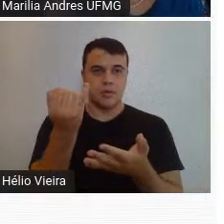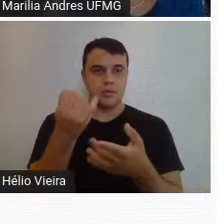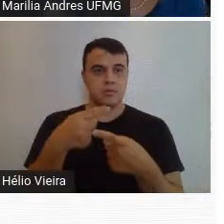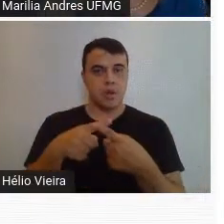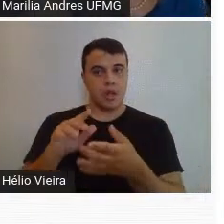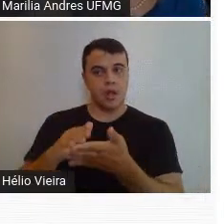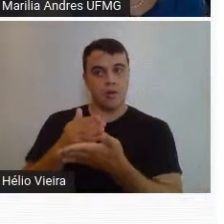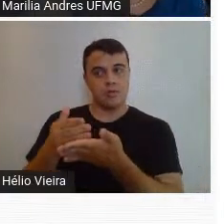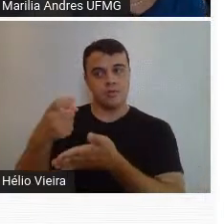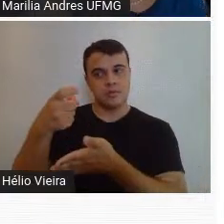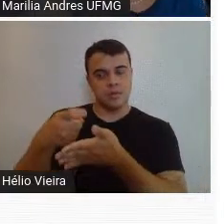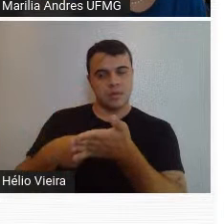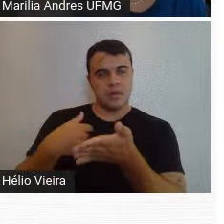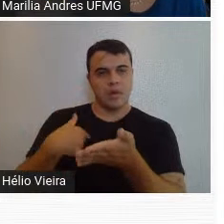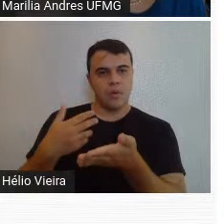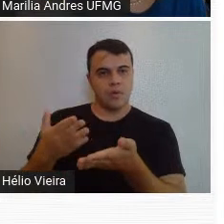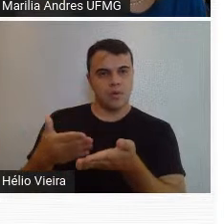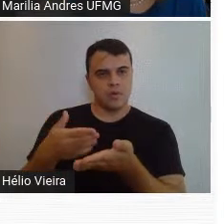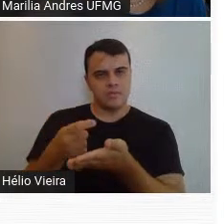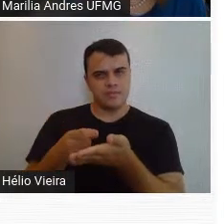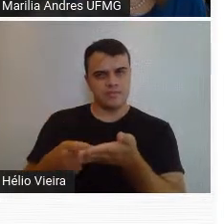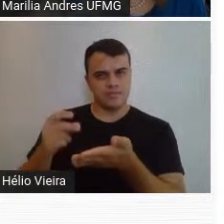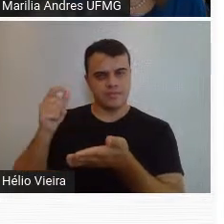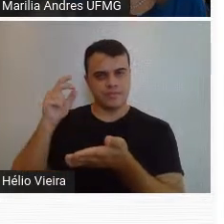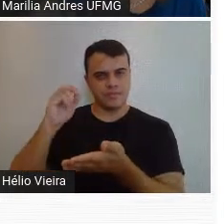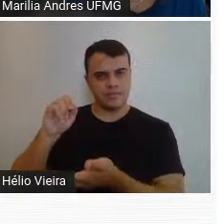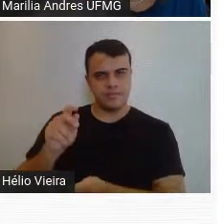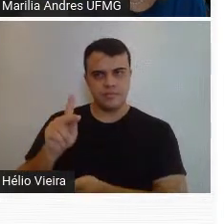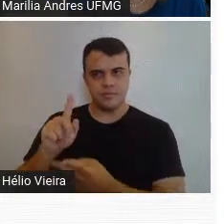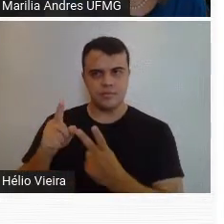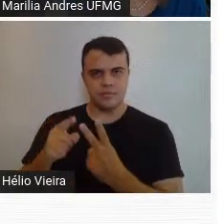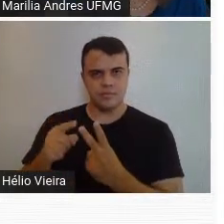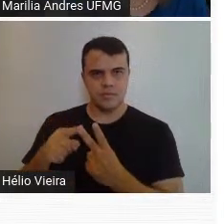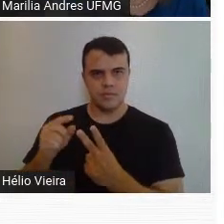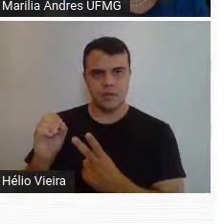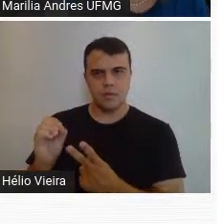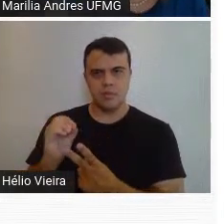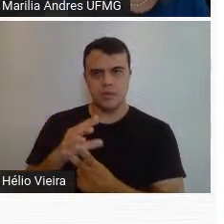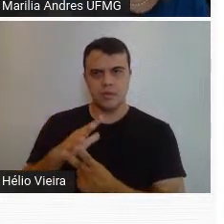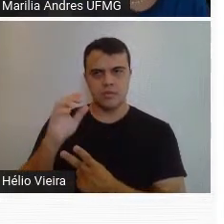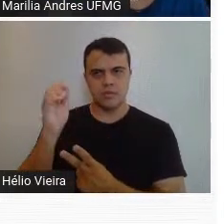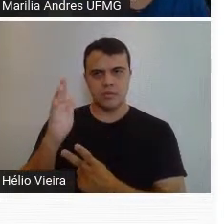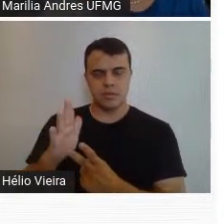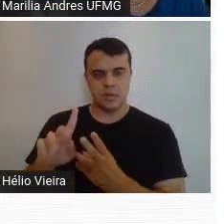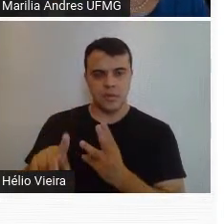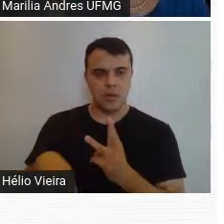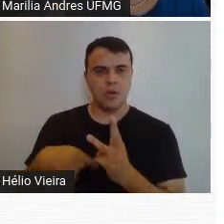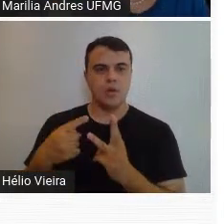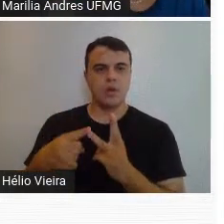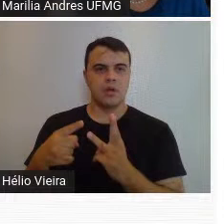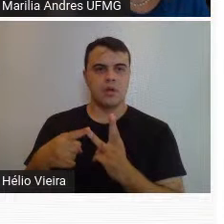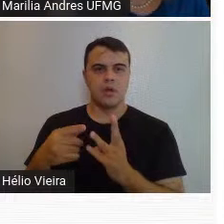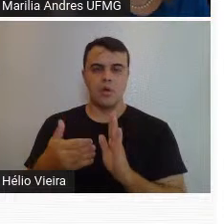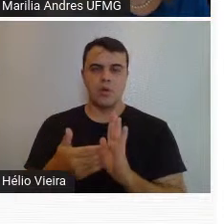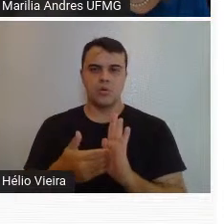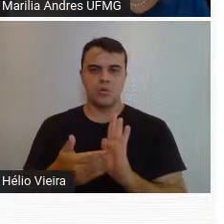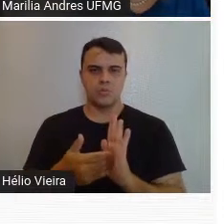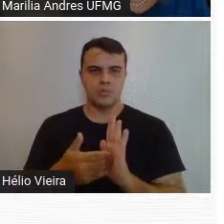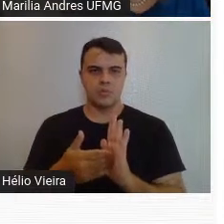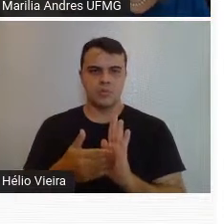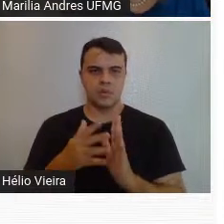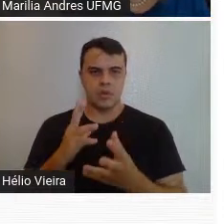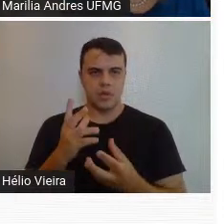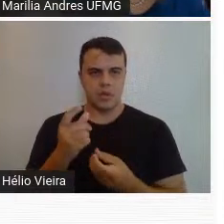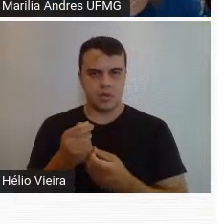Alguns textos que eu escrevi há mais tempo sobre o Juscelino, sobre o modernismo brasileiro, e esse último sobre a arte